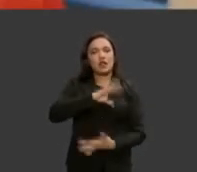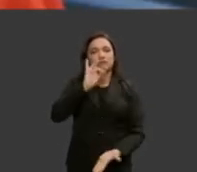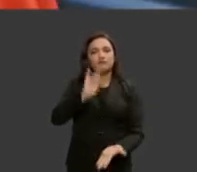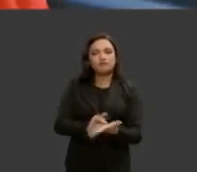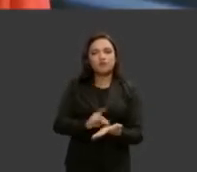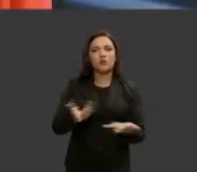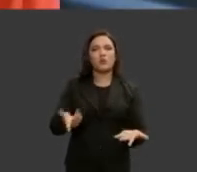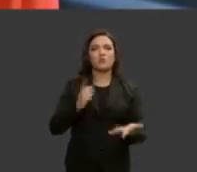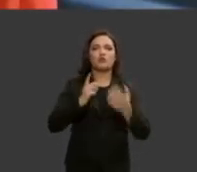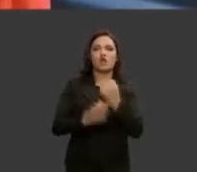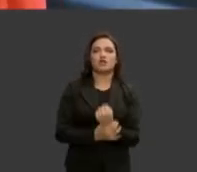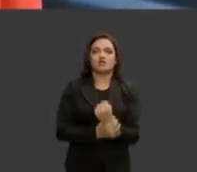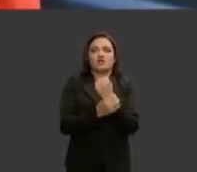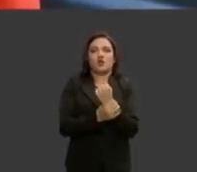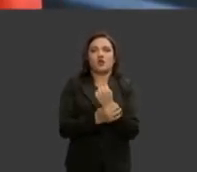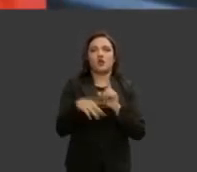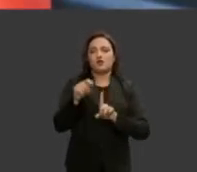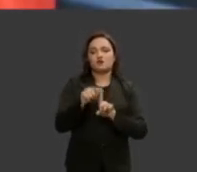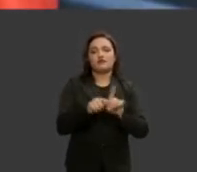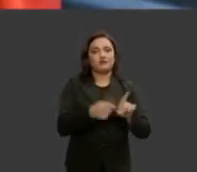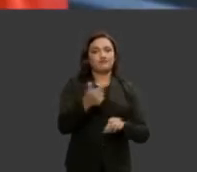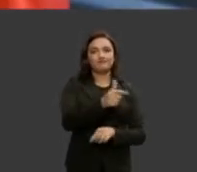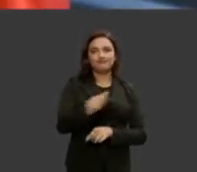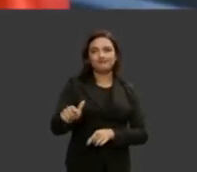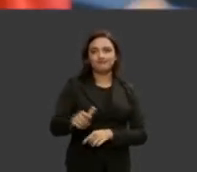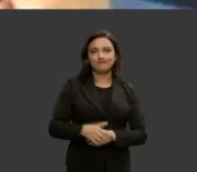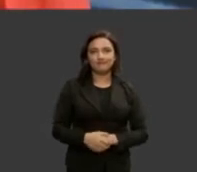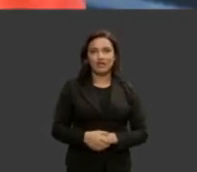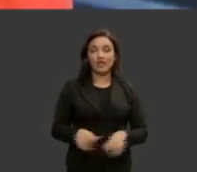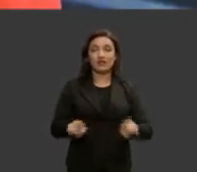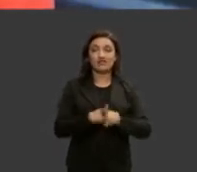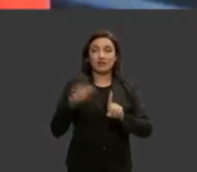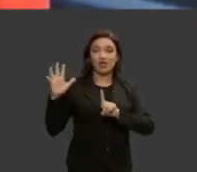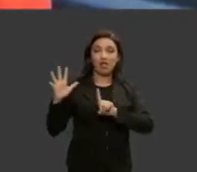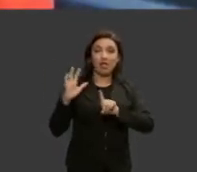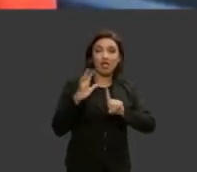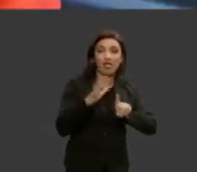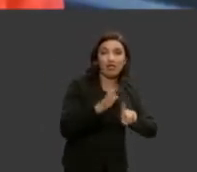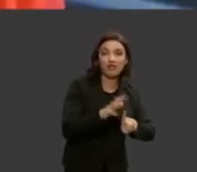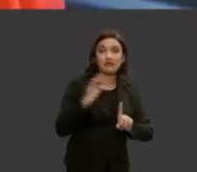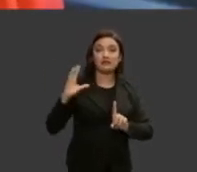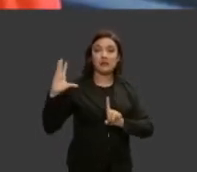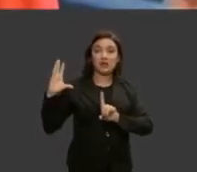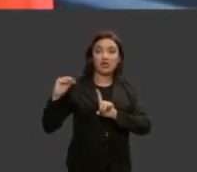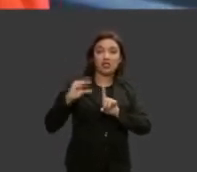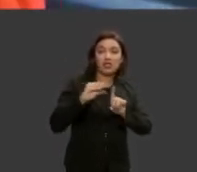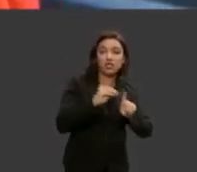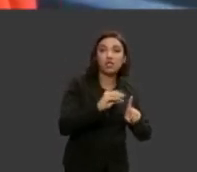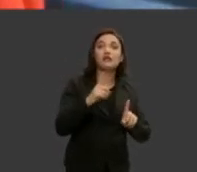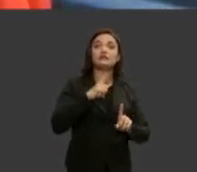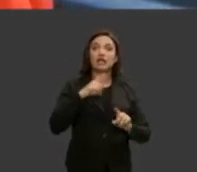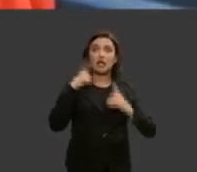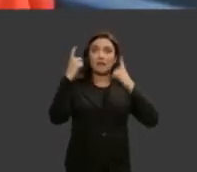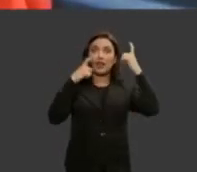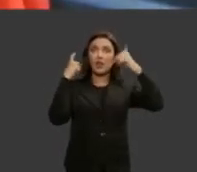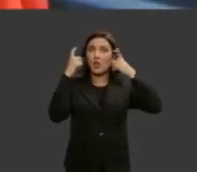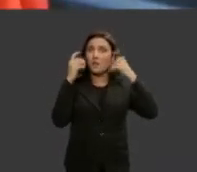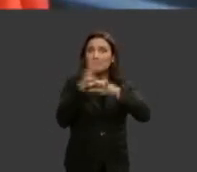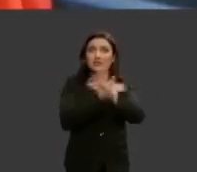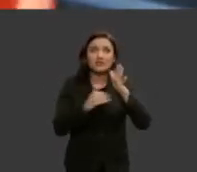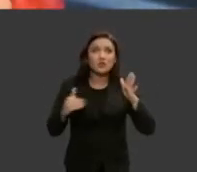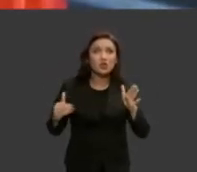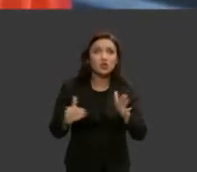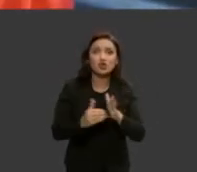remuneração segura no final do mês o assédio moral e o assédio sexual preocupam em todas as carreiras do nosso